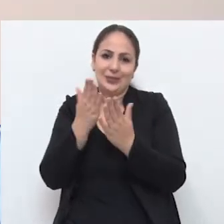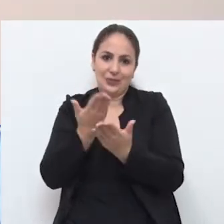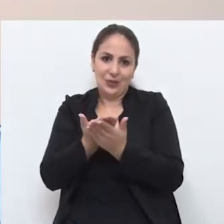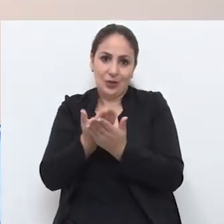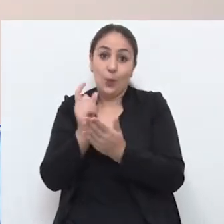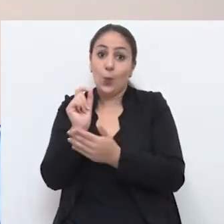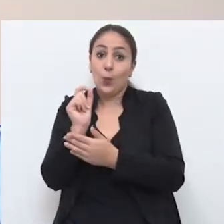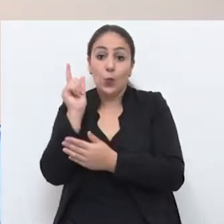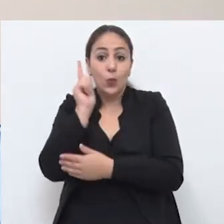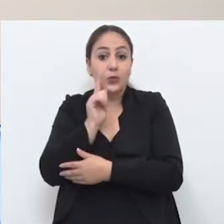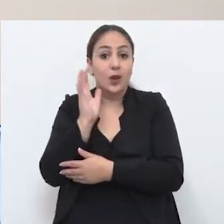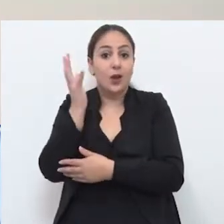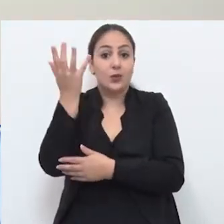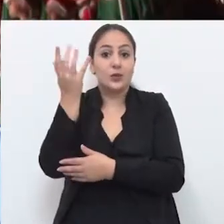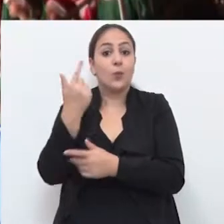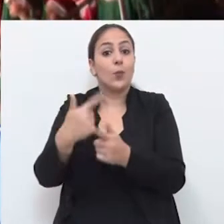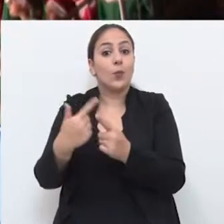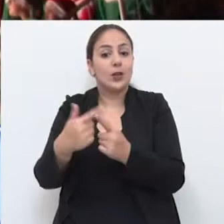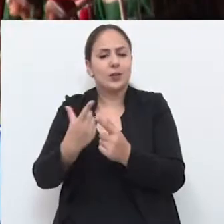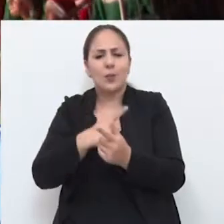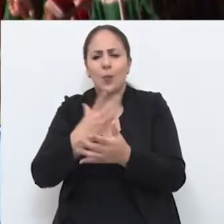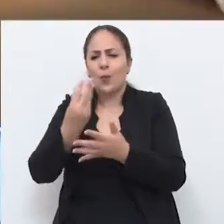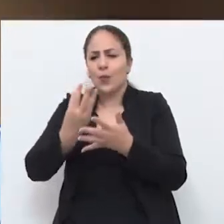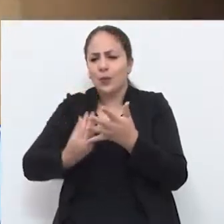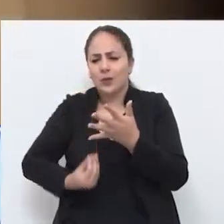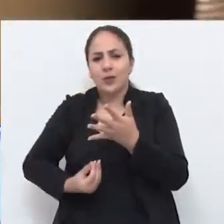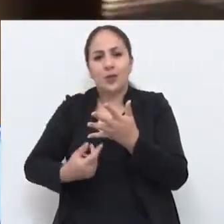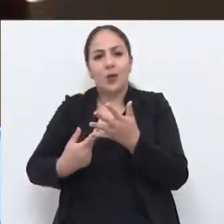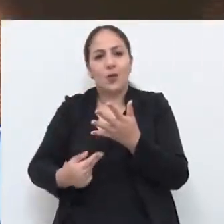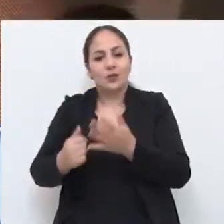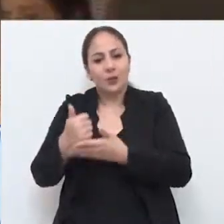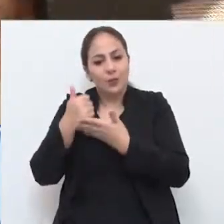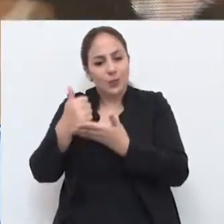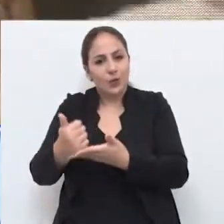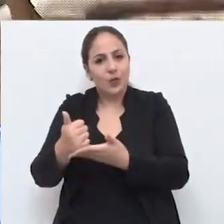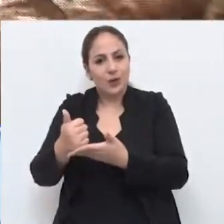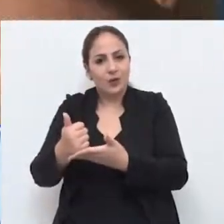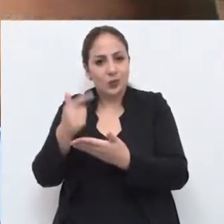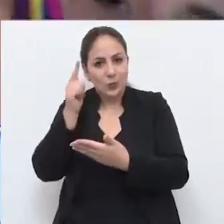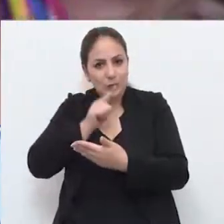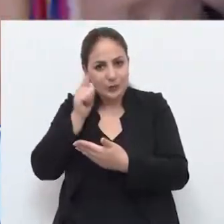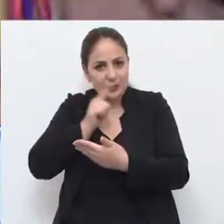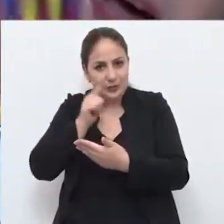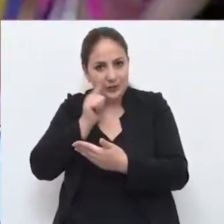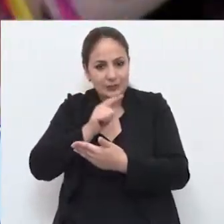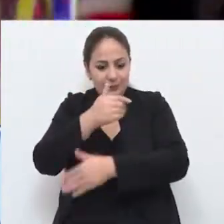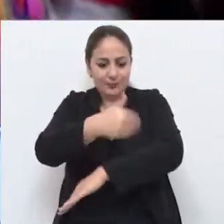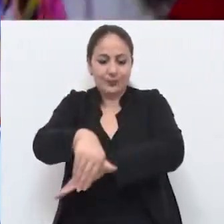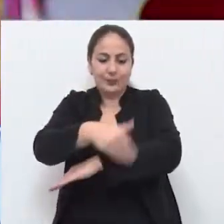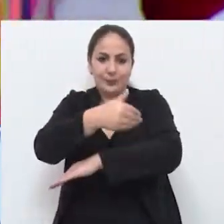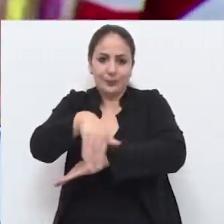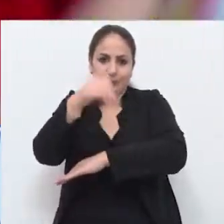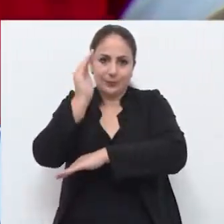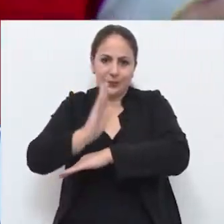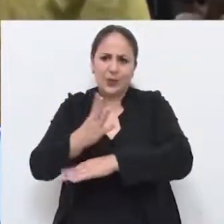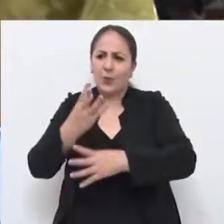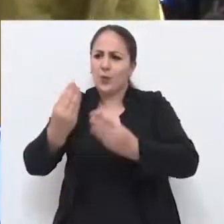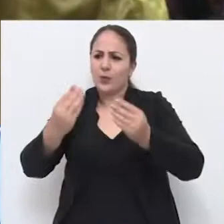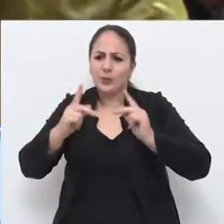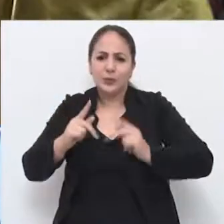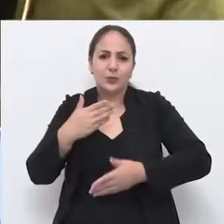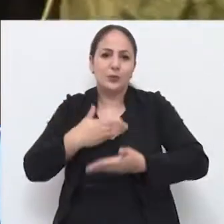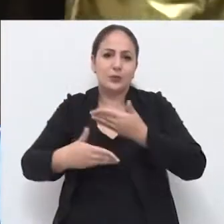importante. Porque a coisa só acontece ali porque existe alguém nos dando suporte para que essa coisa possa acontecer na avenida. Então,